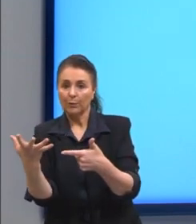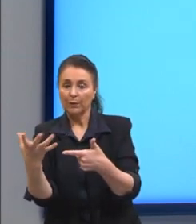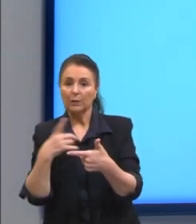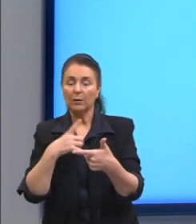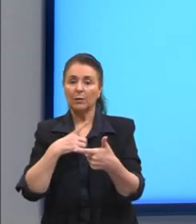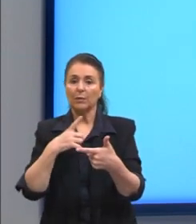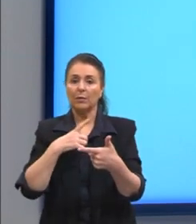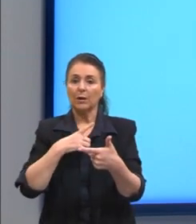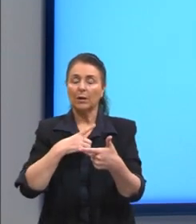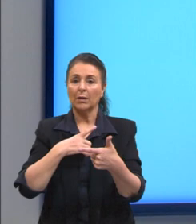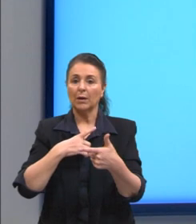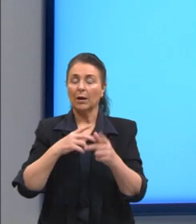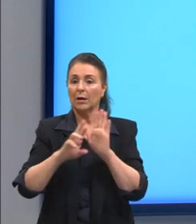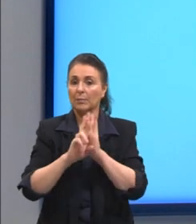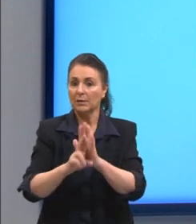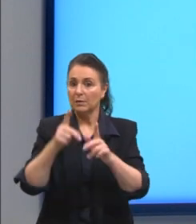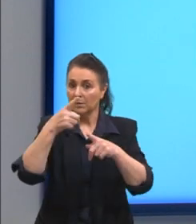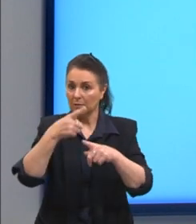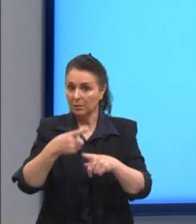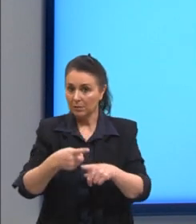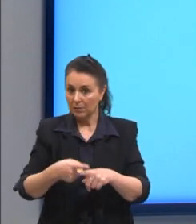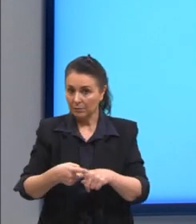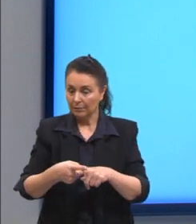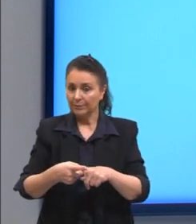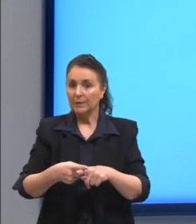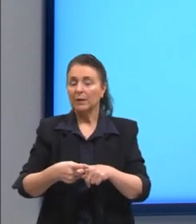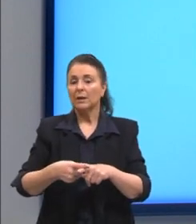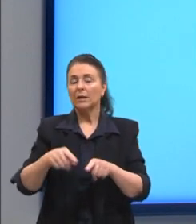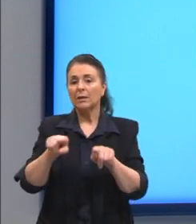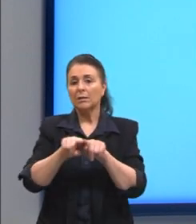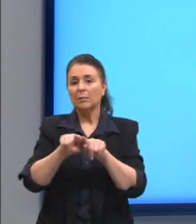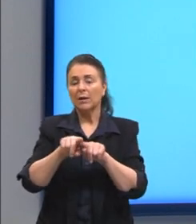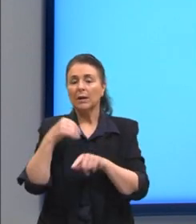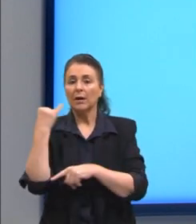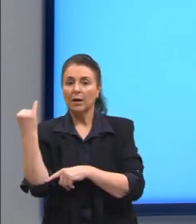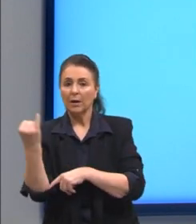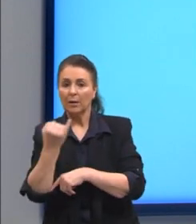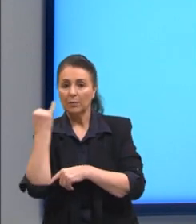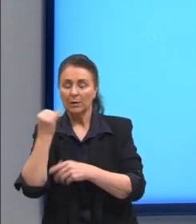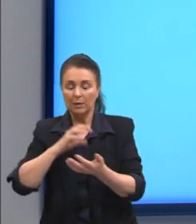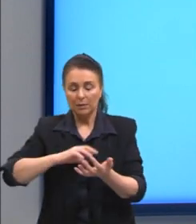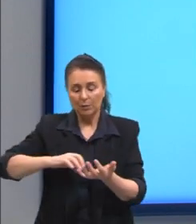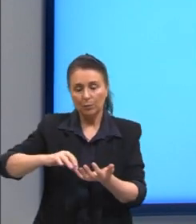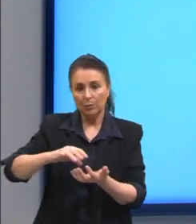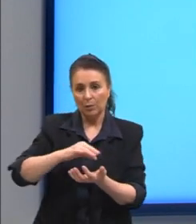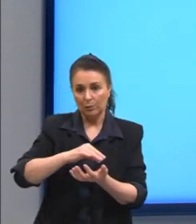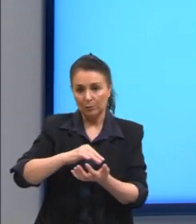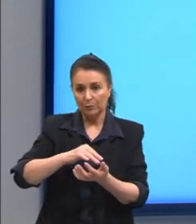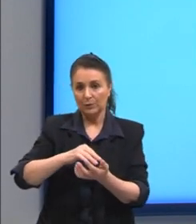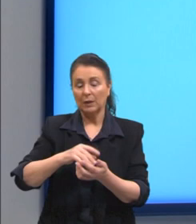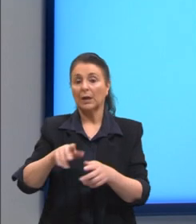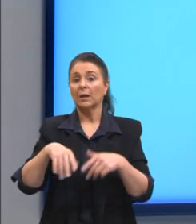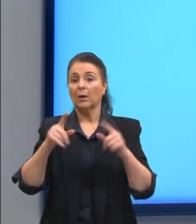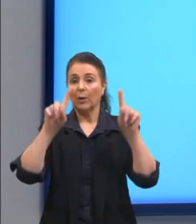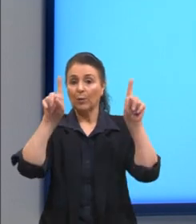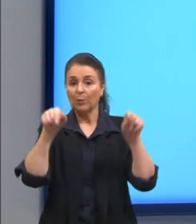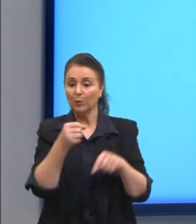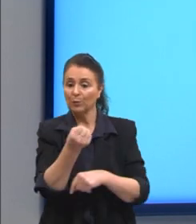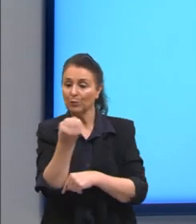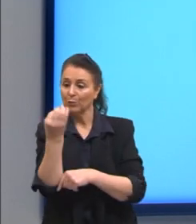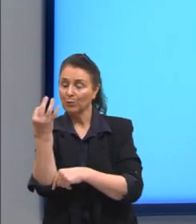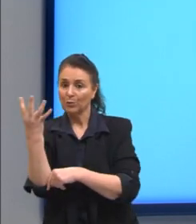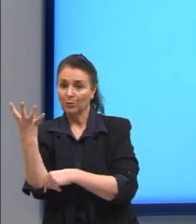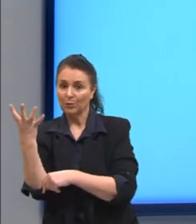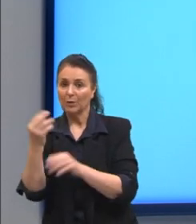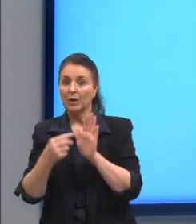então, a multiplicação, e notáveis devido ali à importância no cálculo, tá? E eles aparecem, como diz ali,